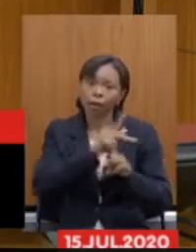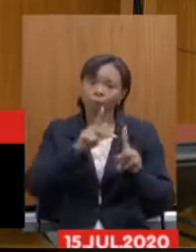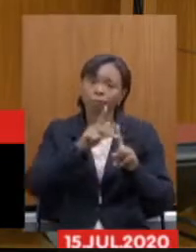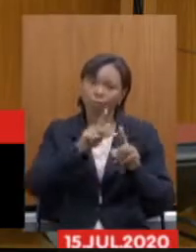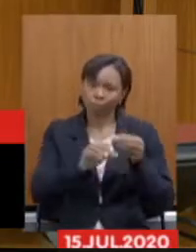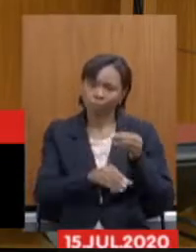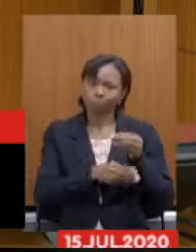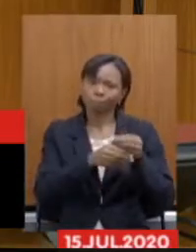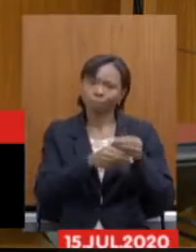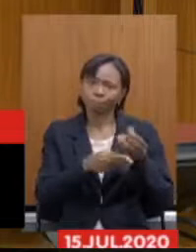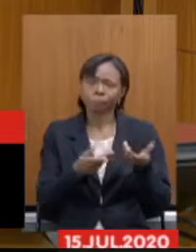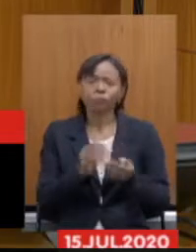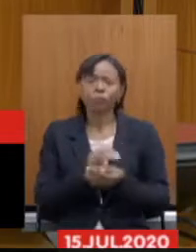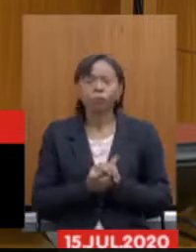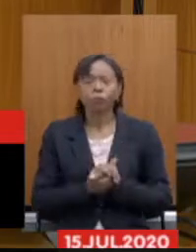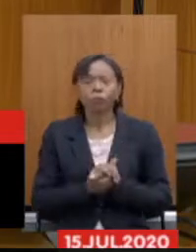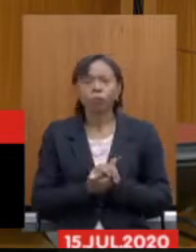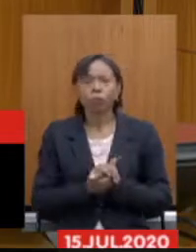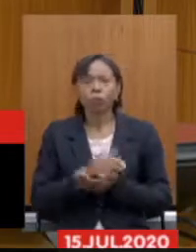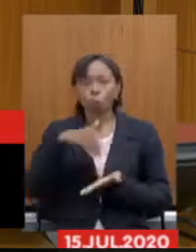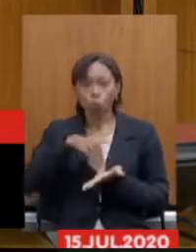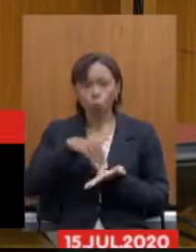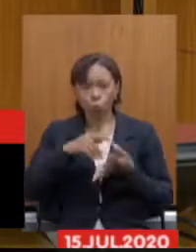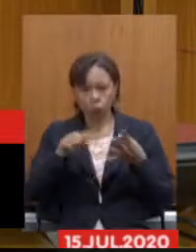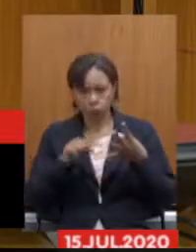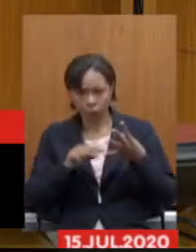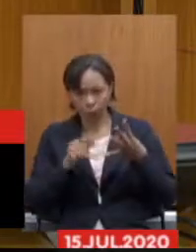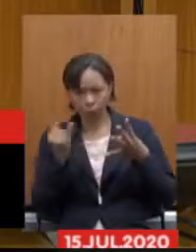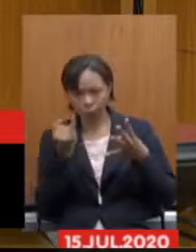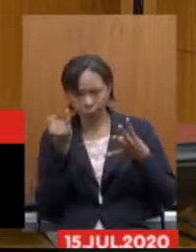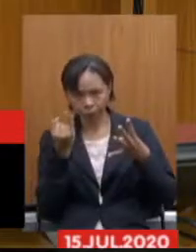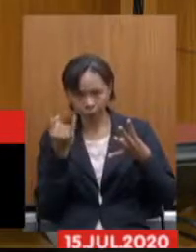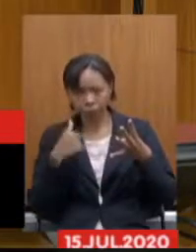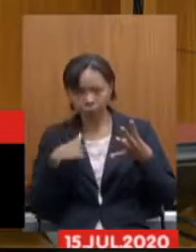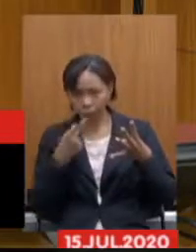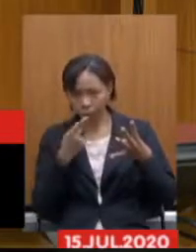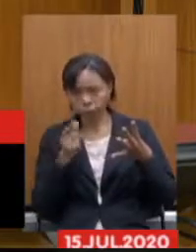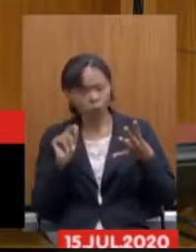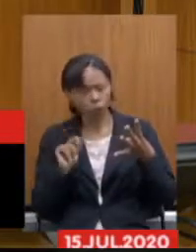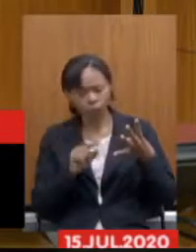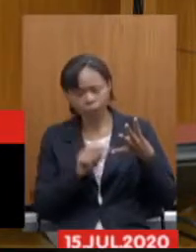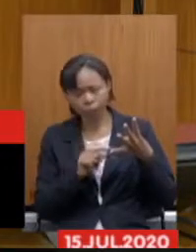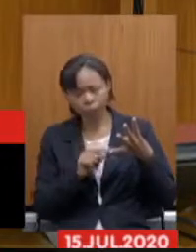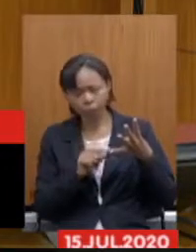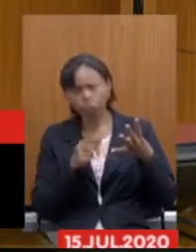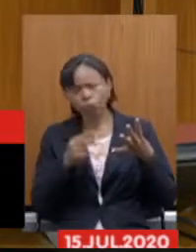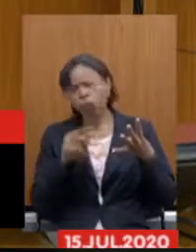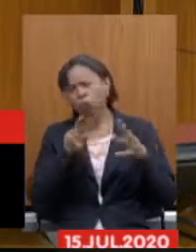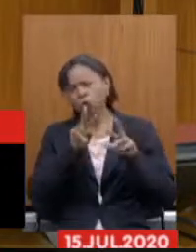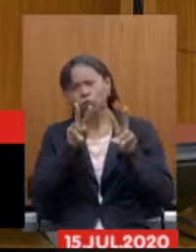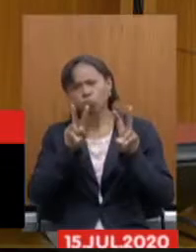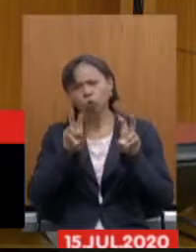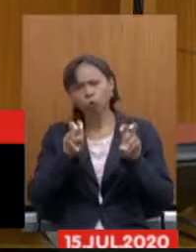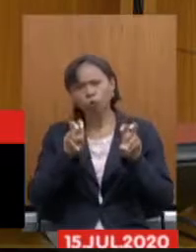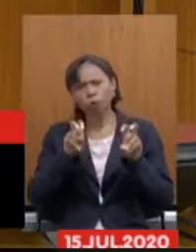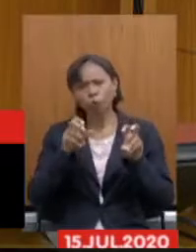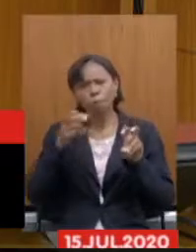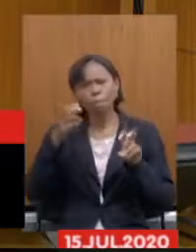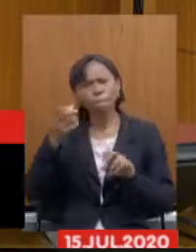Passo, então, ao último ponto da minha fala, que diz respeito aos critérios de pensionamento, deputada.